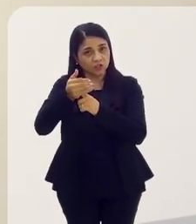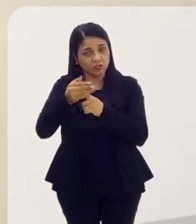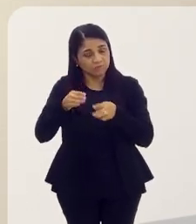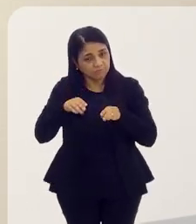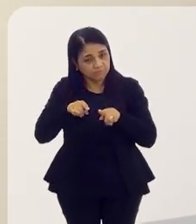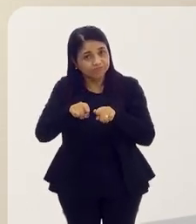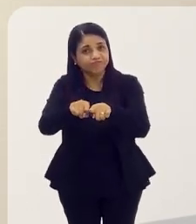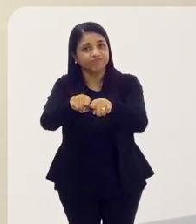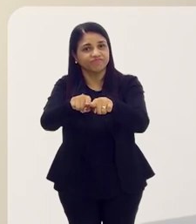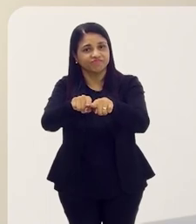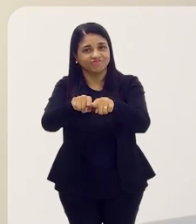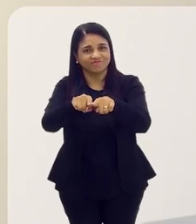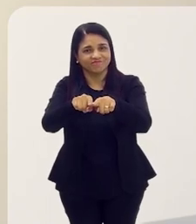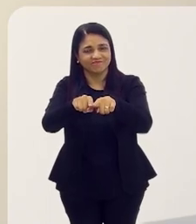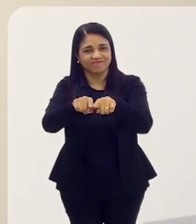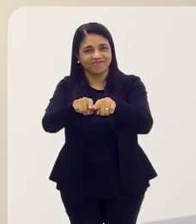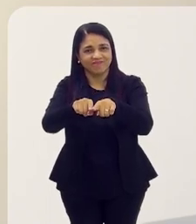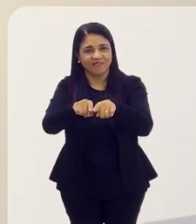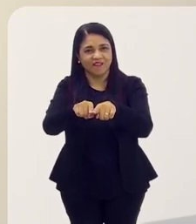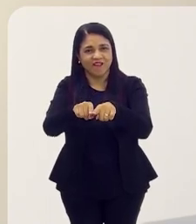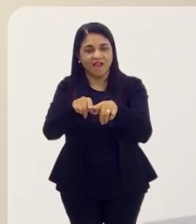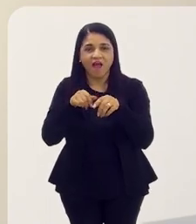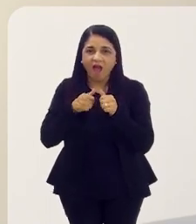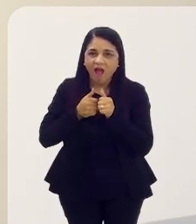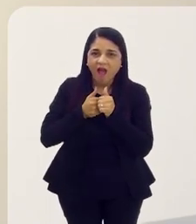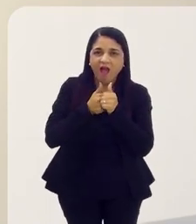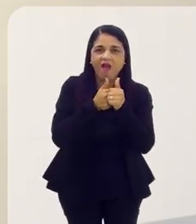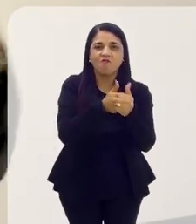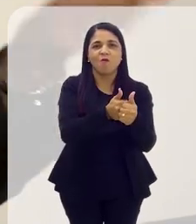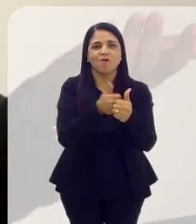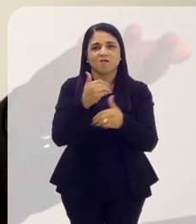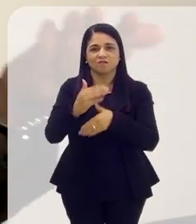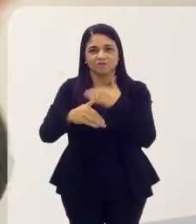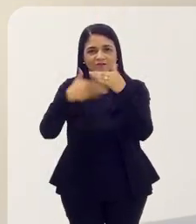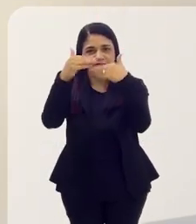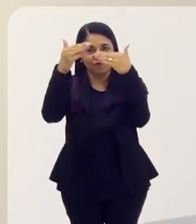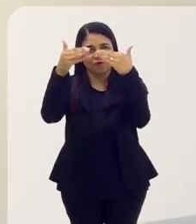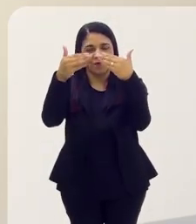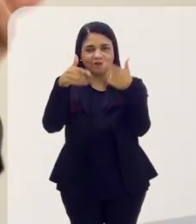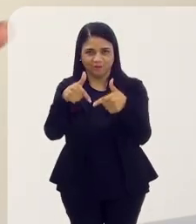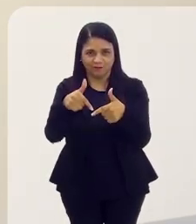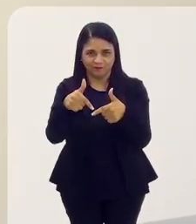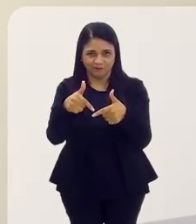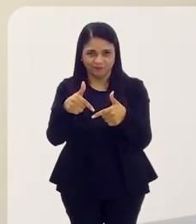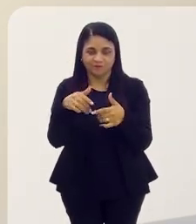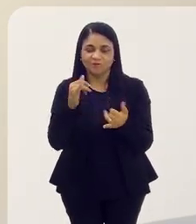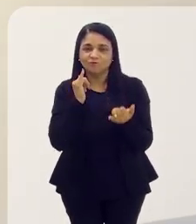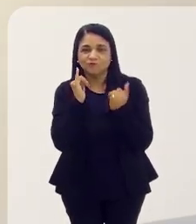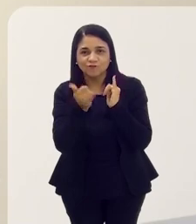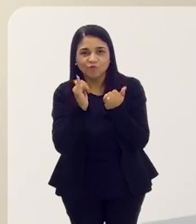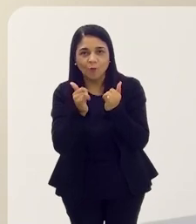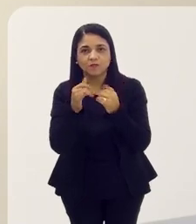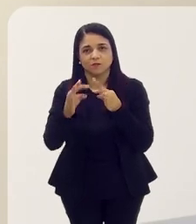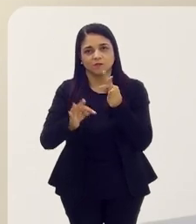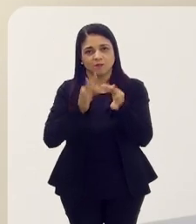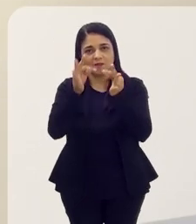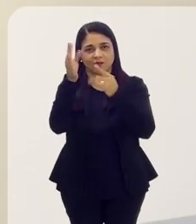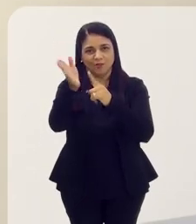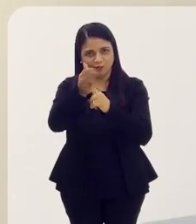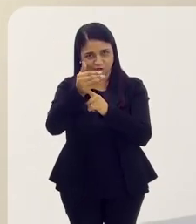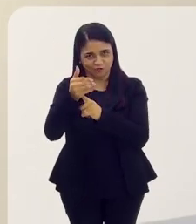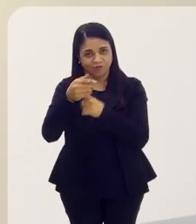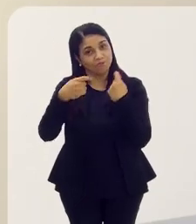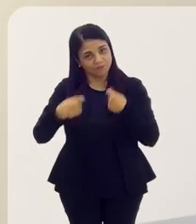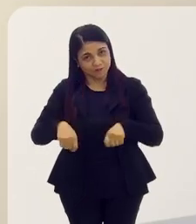na liberdade de você acompanhar a velocidade do desenvolvimento da tecnologia de informação.